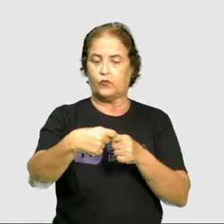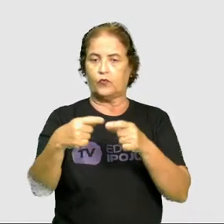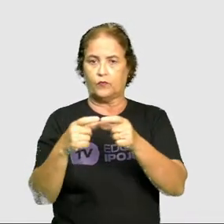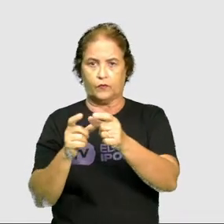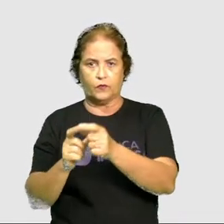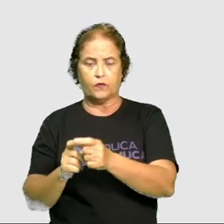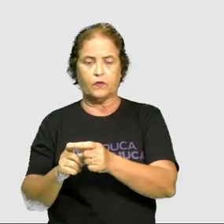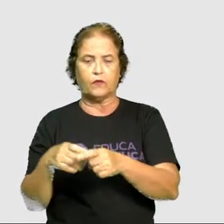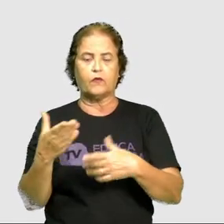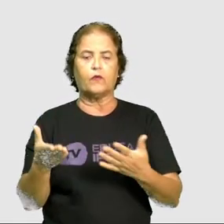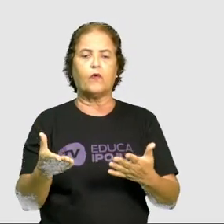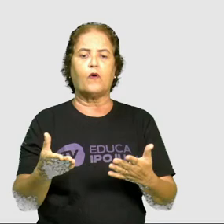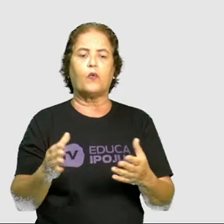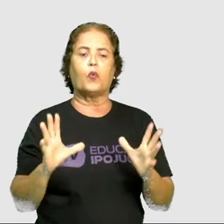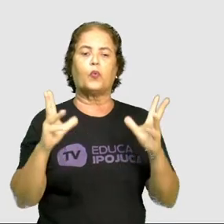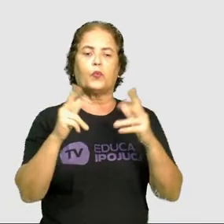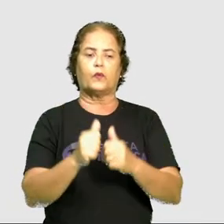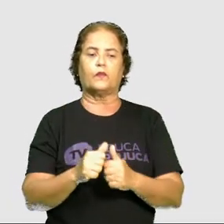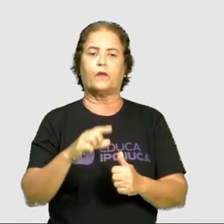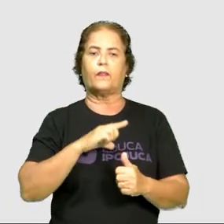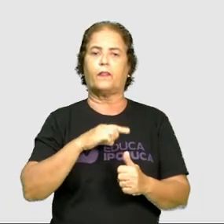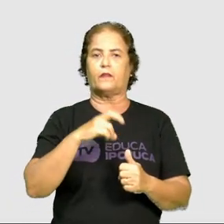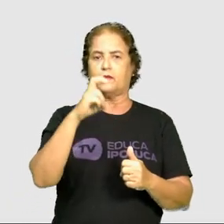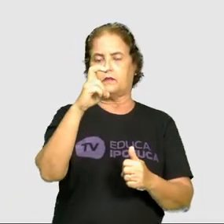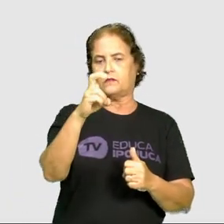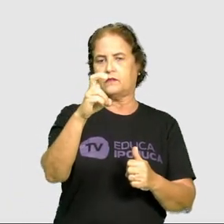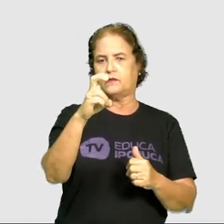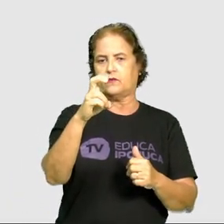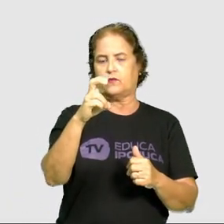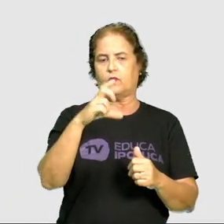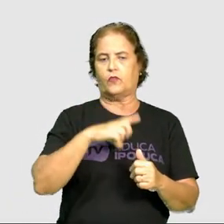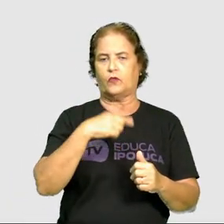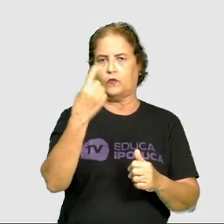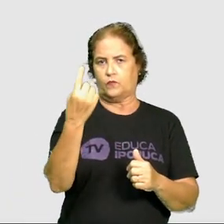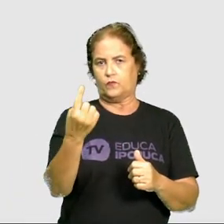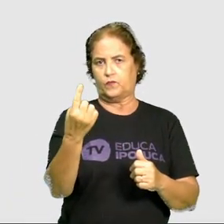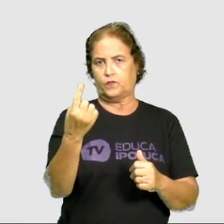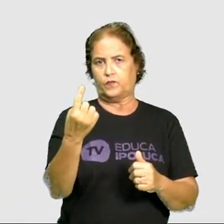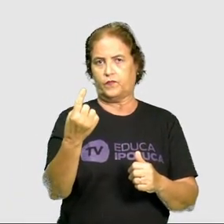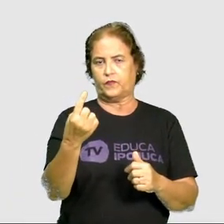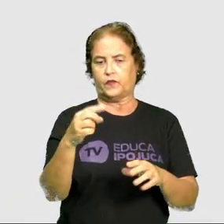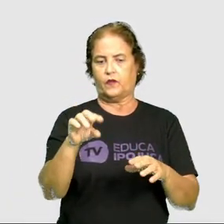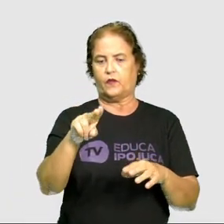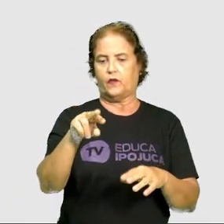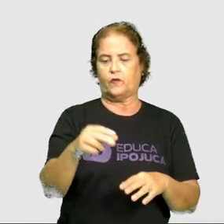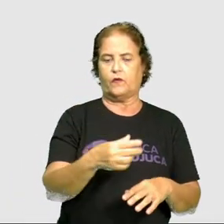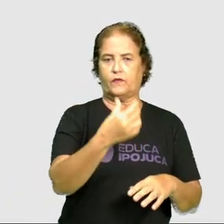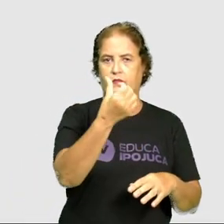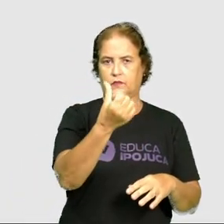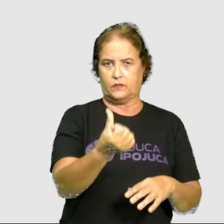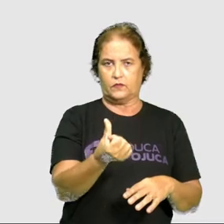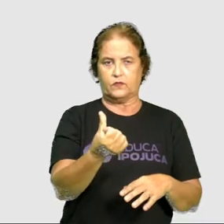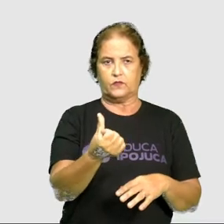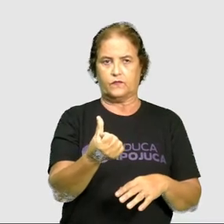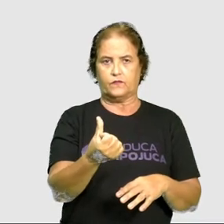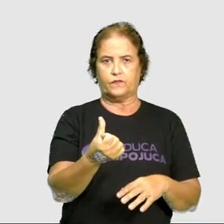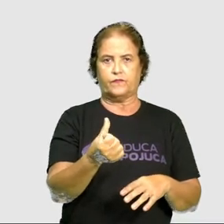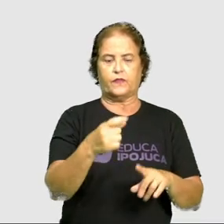aqui nessa peça? eu tenho 5 e tenho 1. Eu tenho quanto? 6. Então, 6